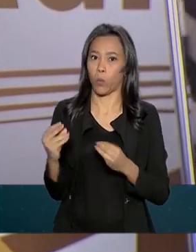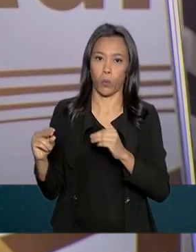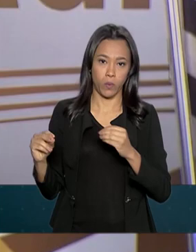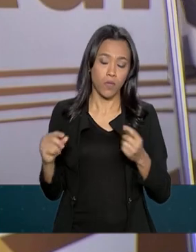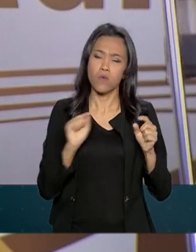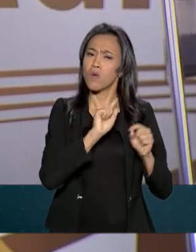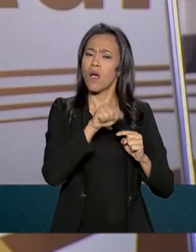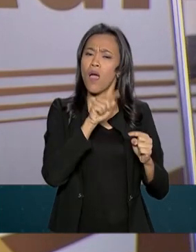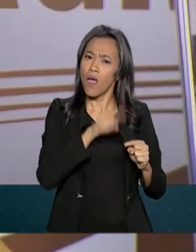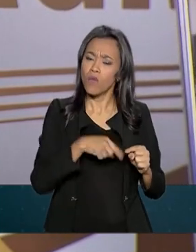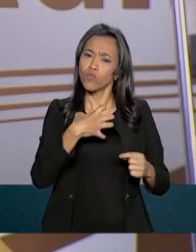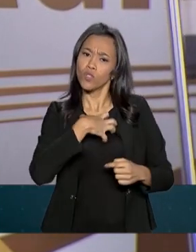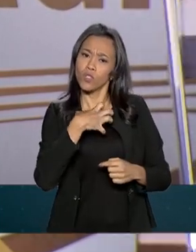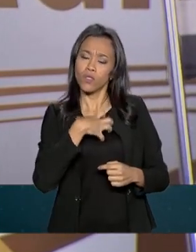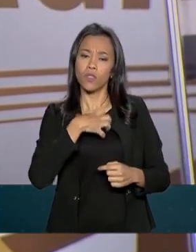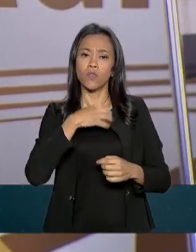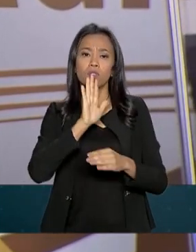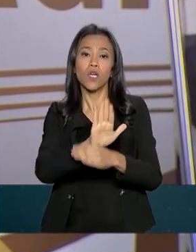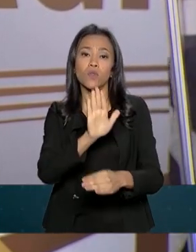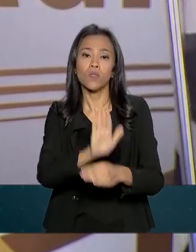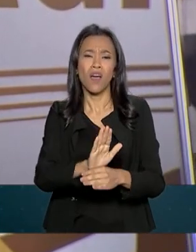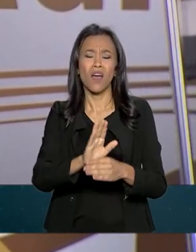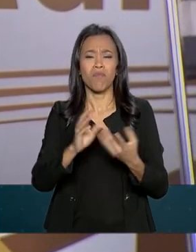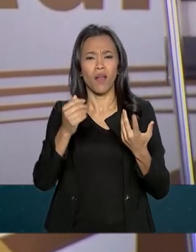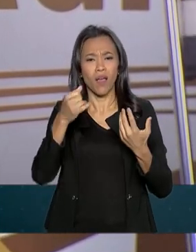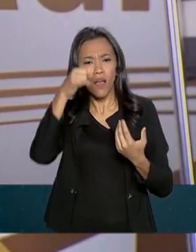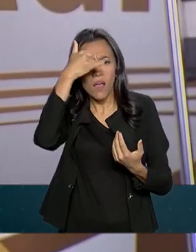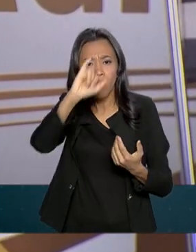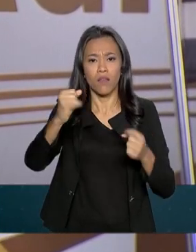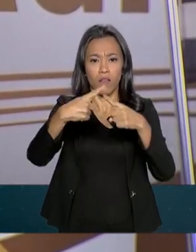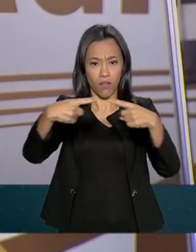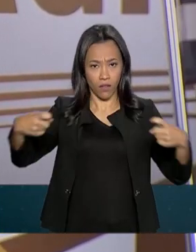ajudar a combater a violência no campo.